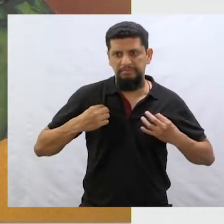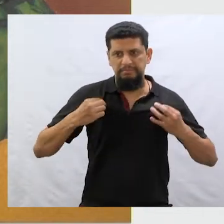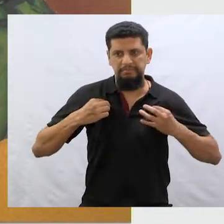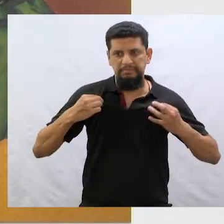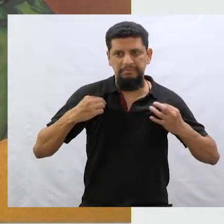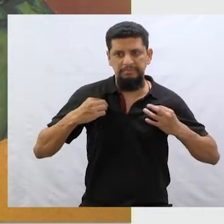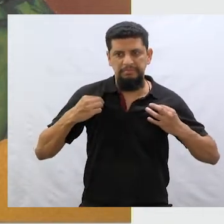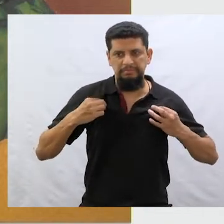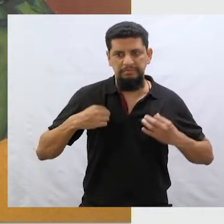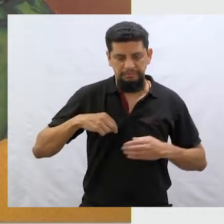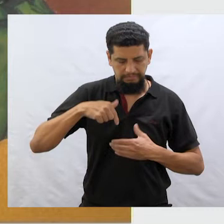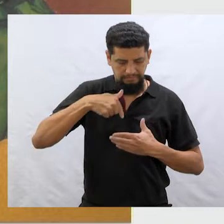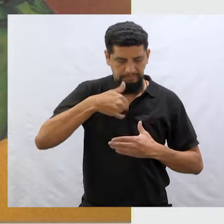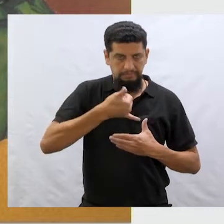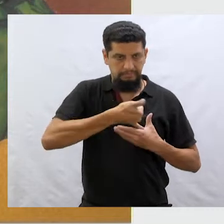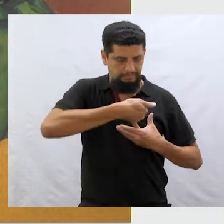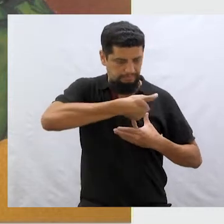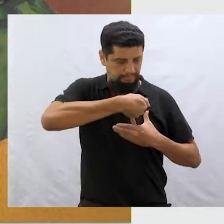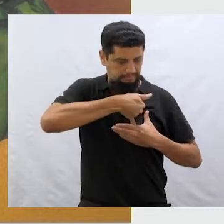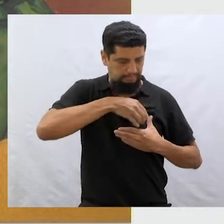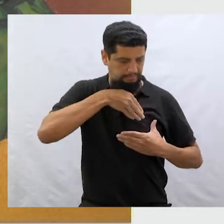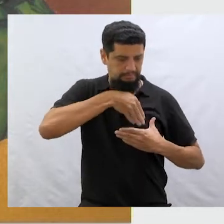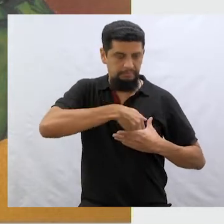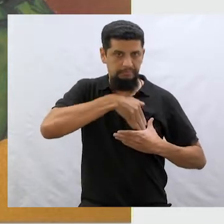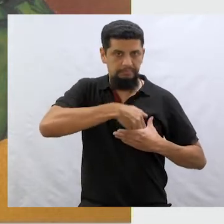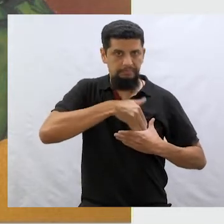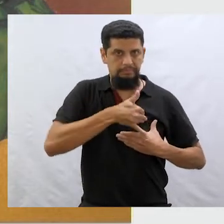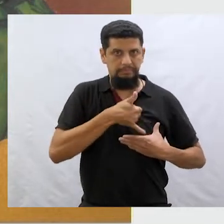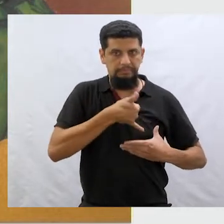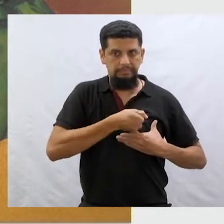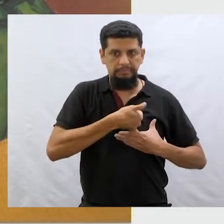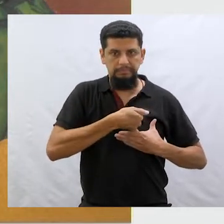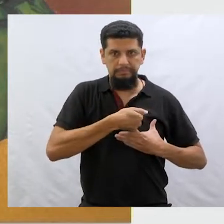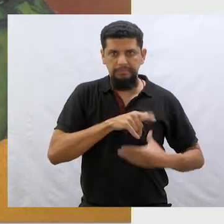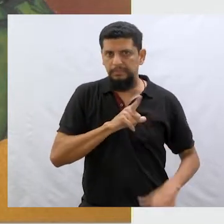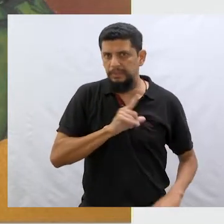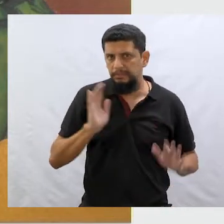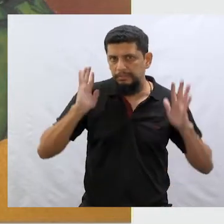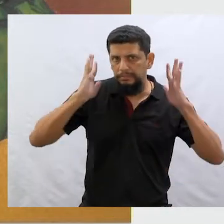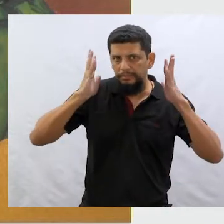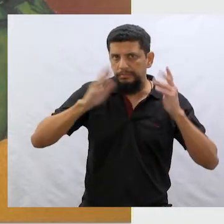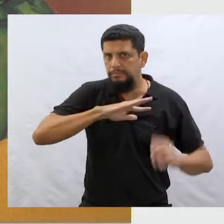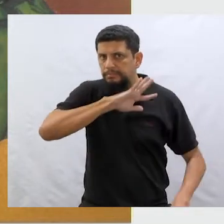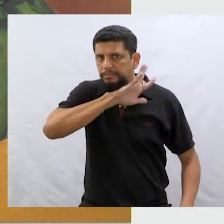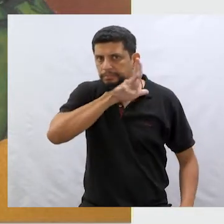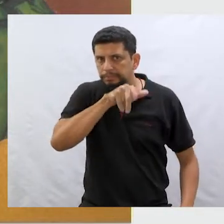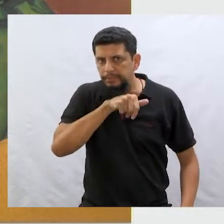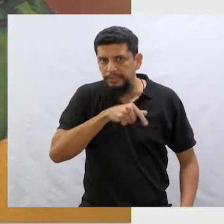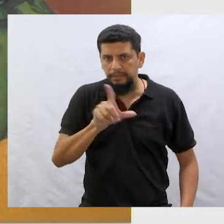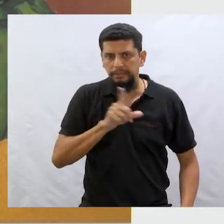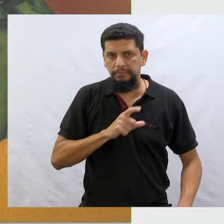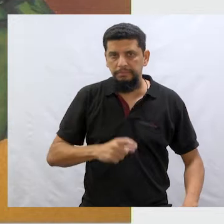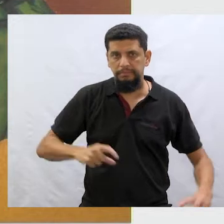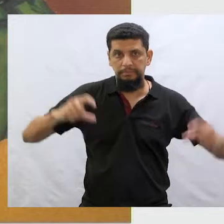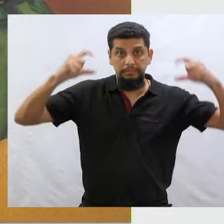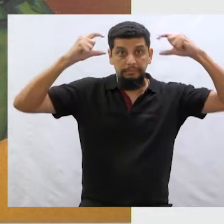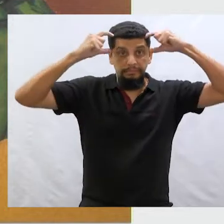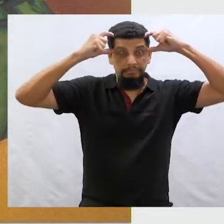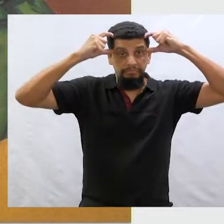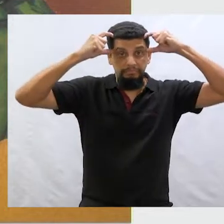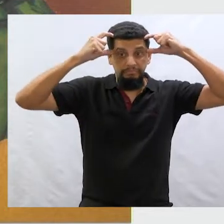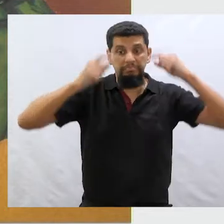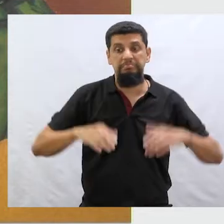ali com um lápis, caneta no bolso. E tem um leão. E um ursinho de pelúcia.